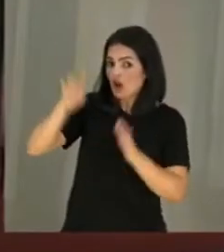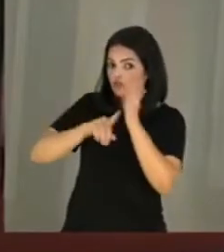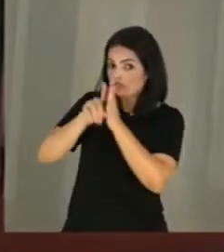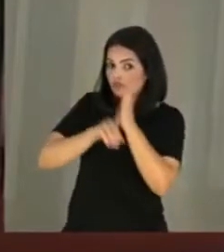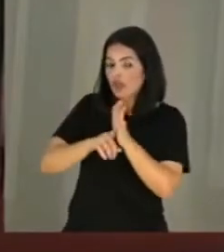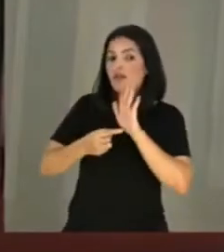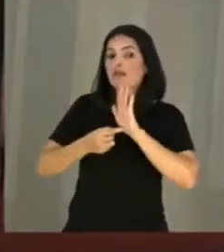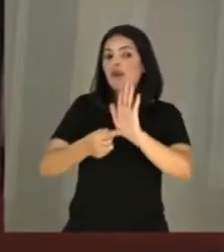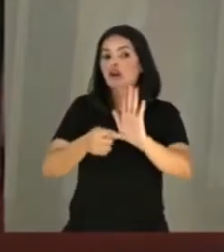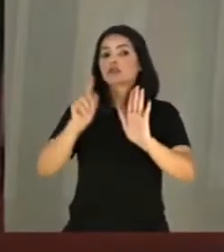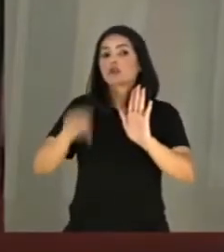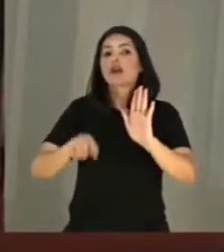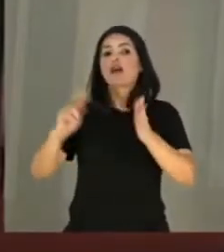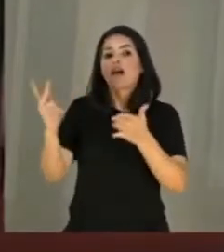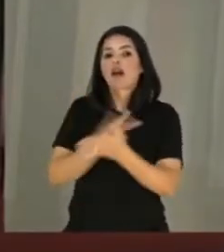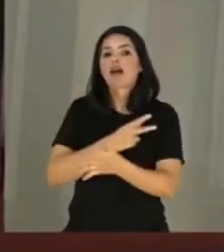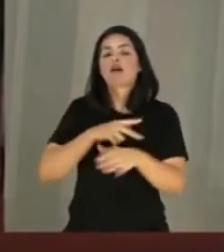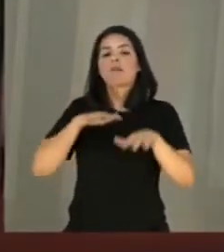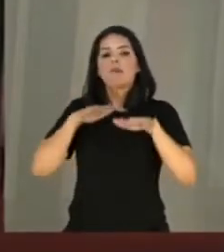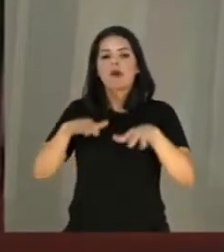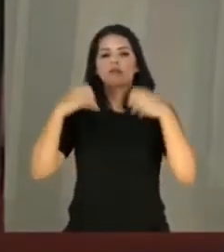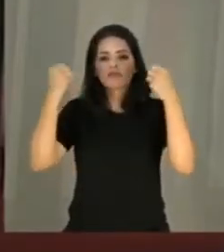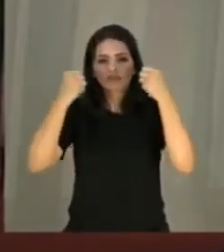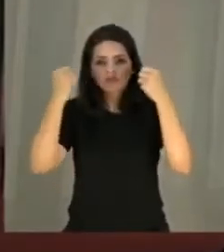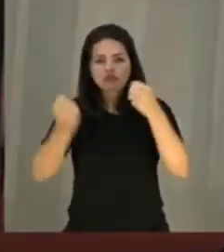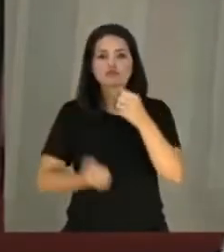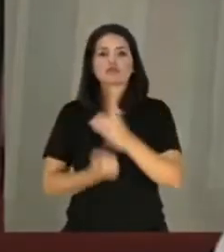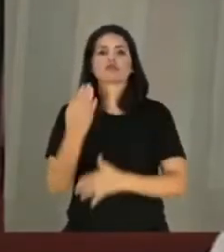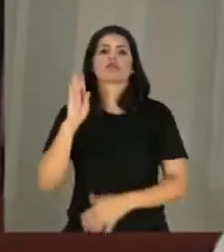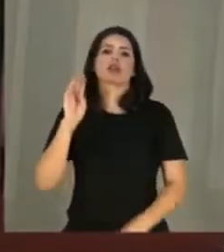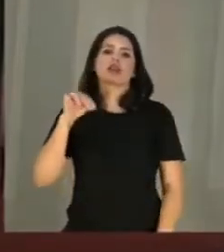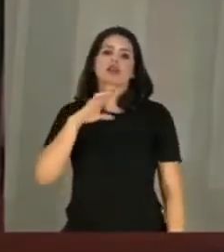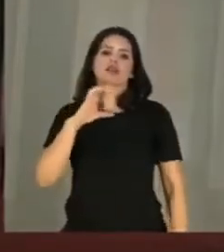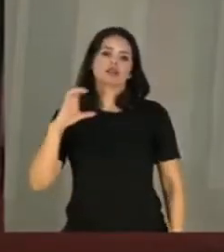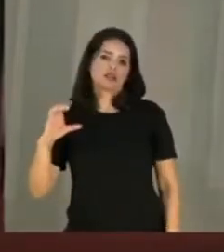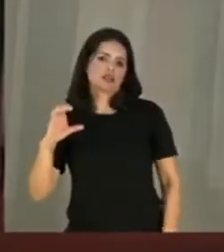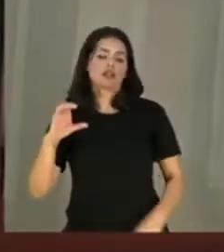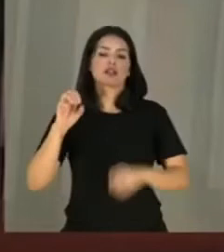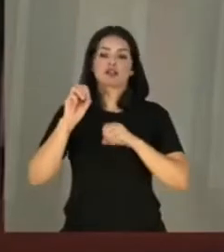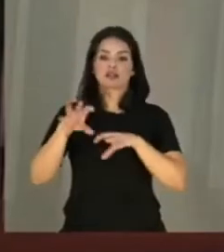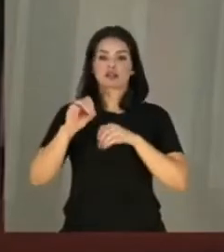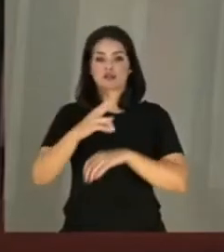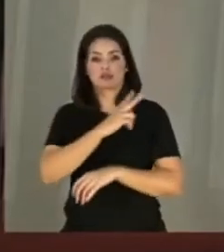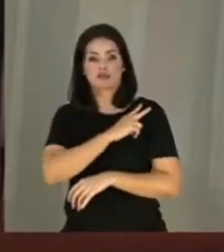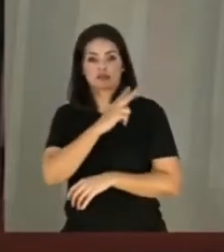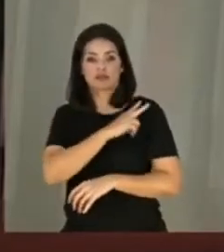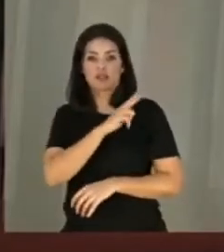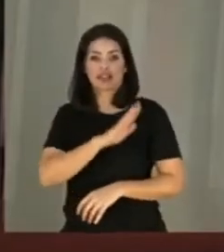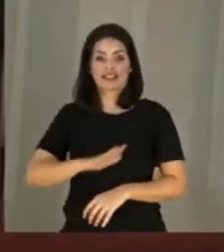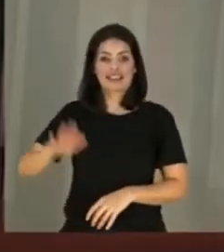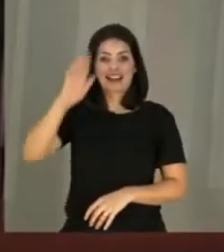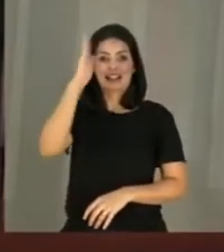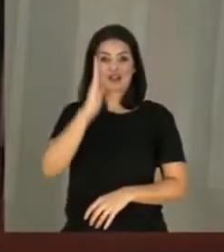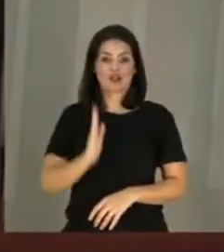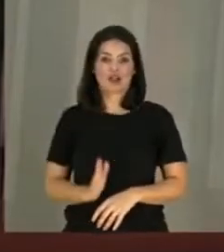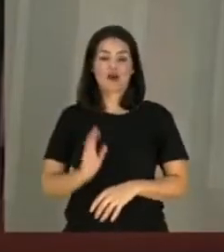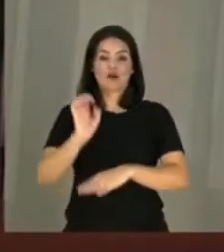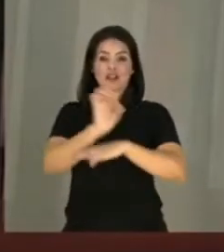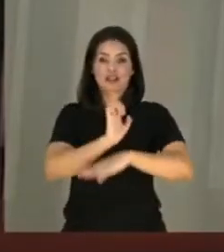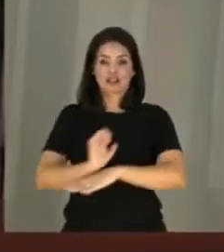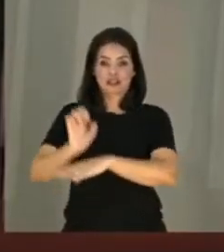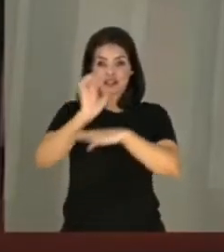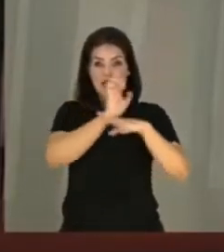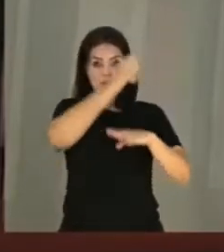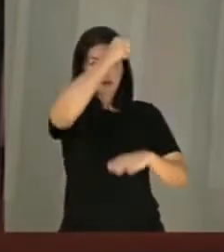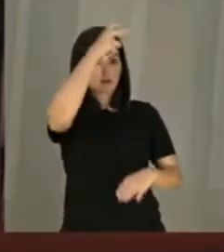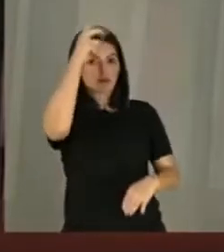escalas, os efeitos dos movimentos em prol da implementação da BNCC, ensino médio e âmbito nacional, nos estados e nos municípios também.